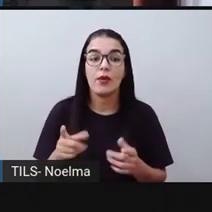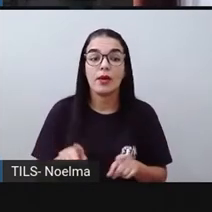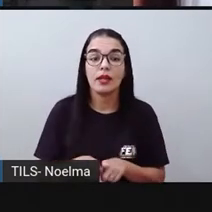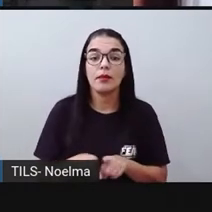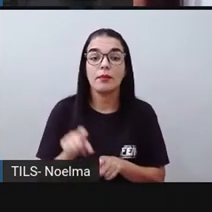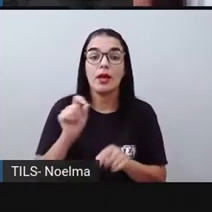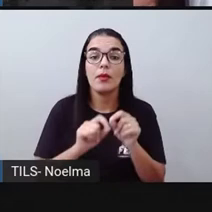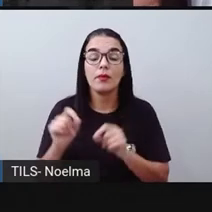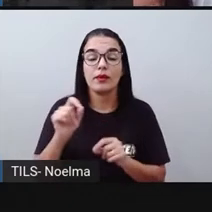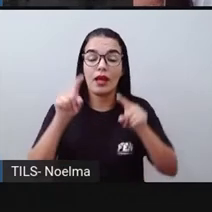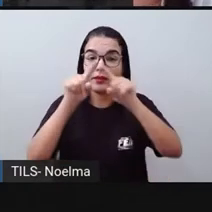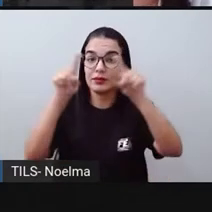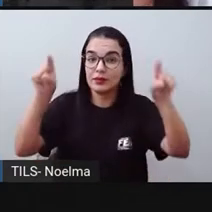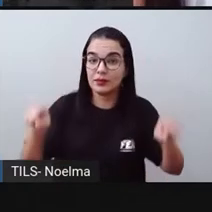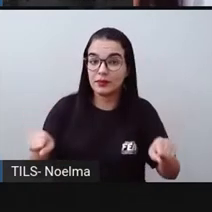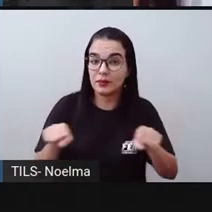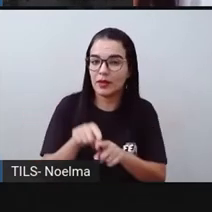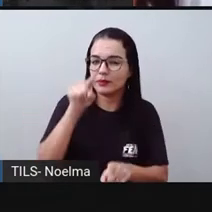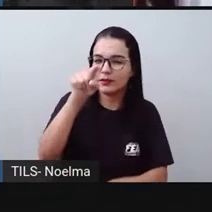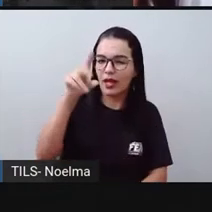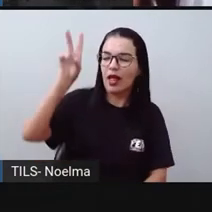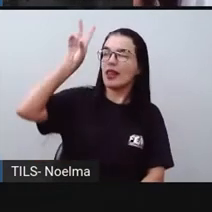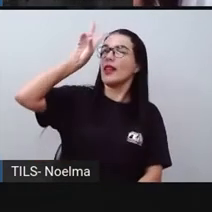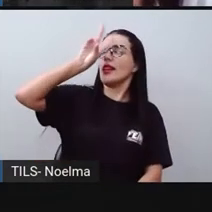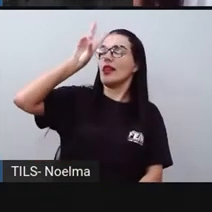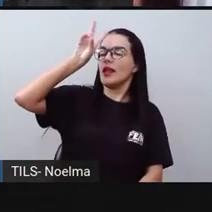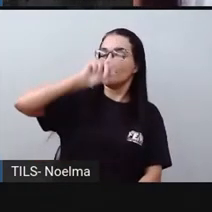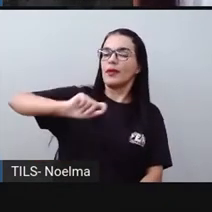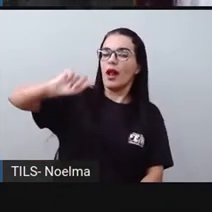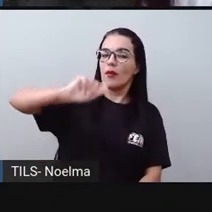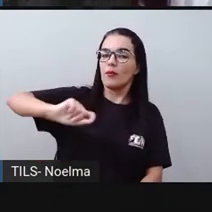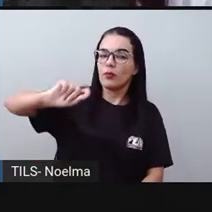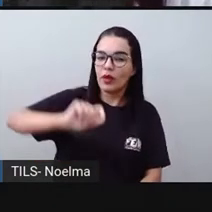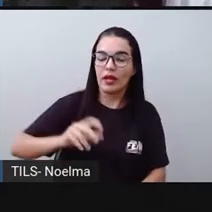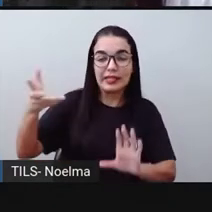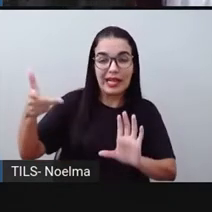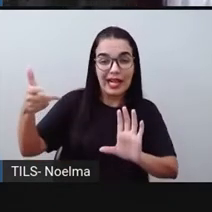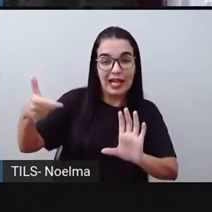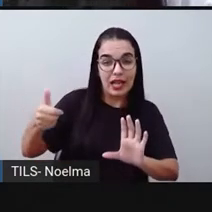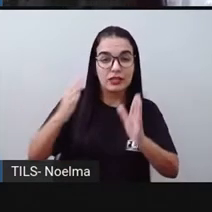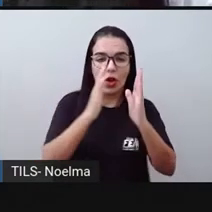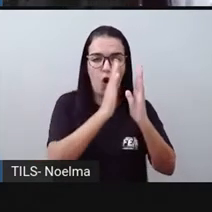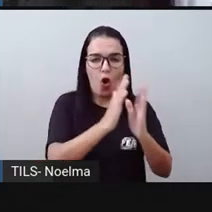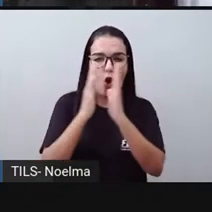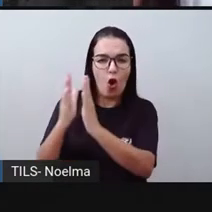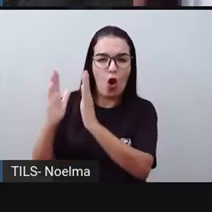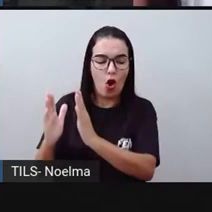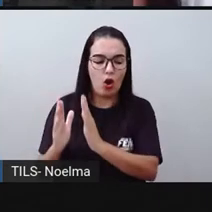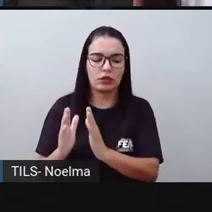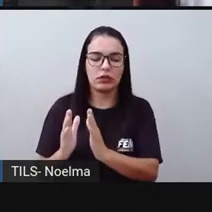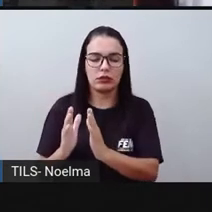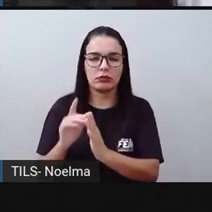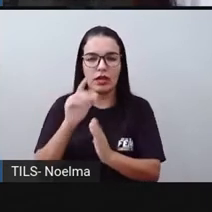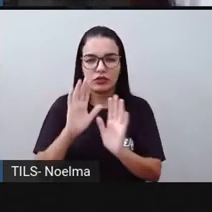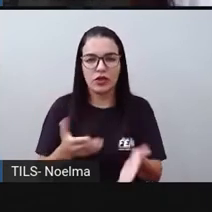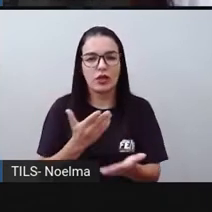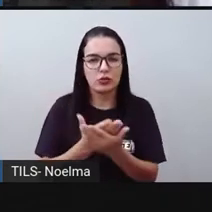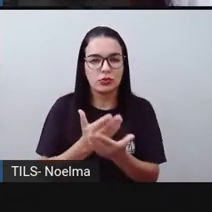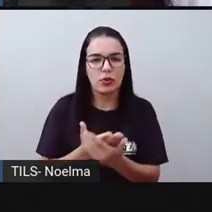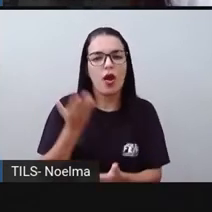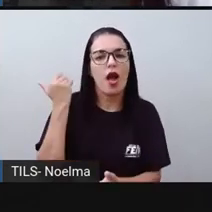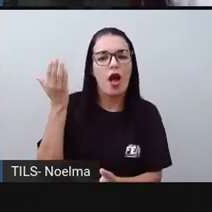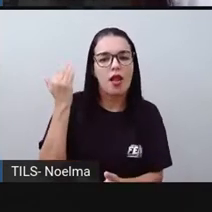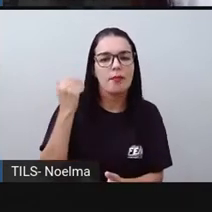quadro para relembrarmos, não é? A existência das classes e das ordens, assunto que a gente já estudou numa aula